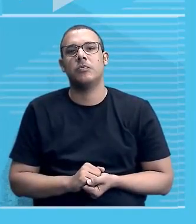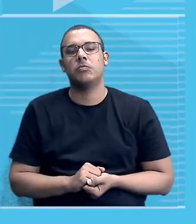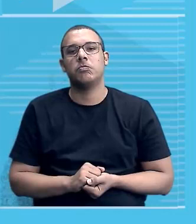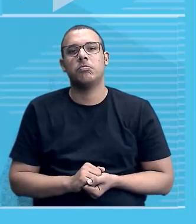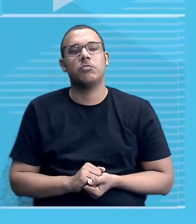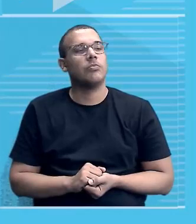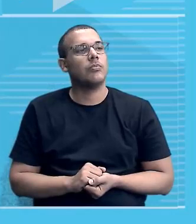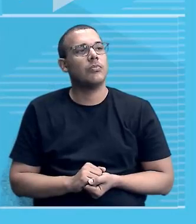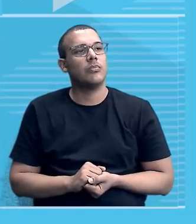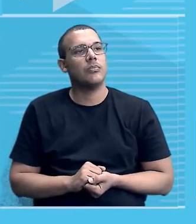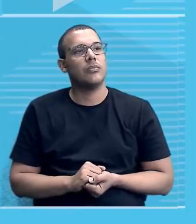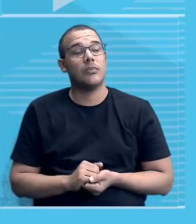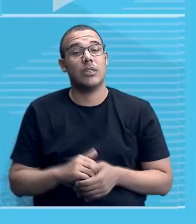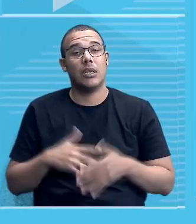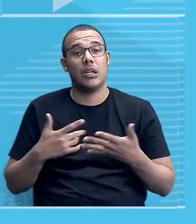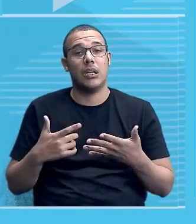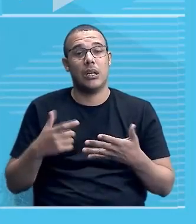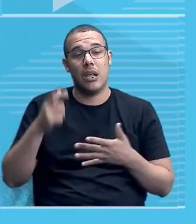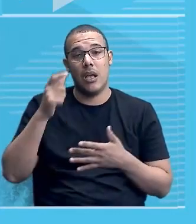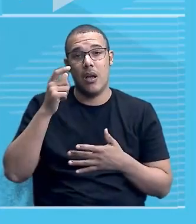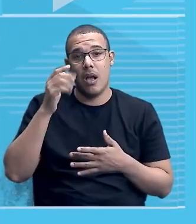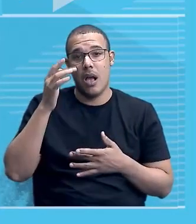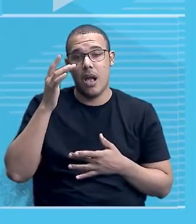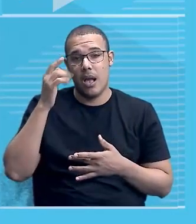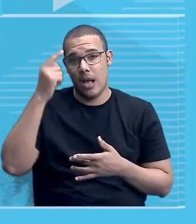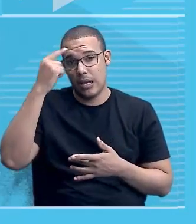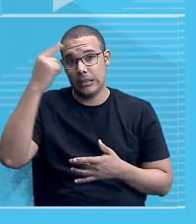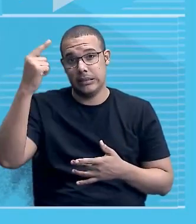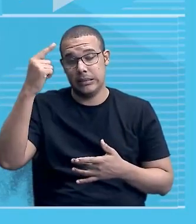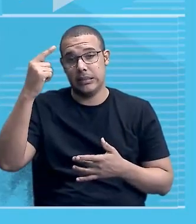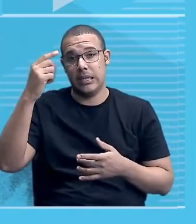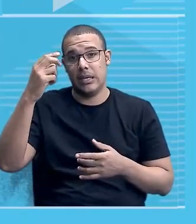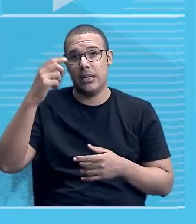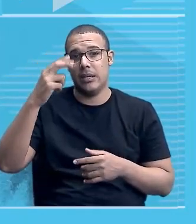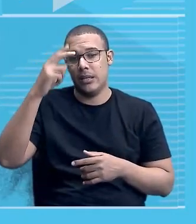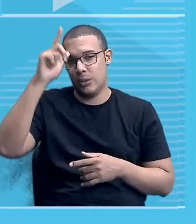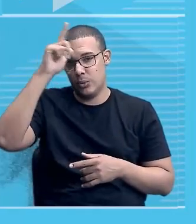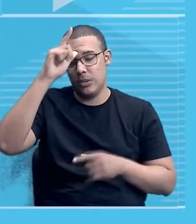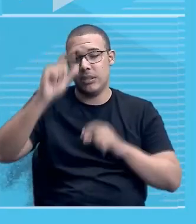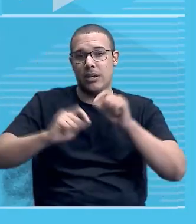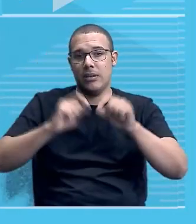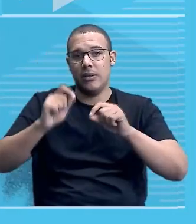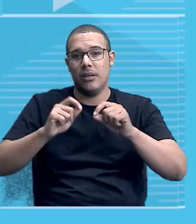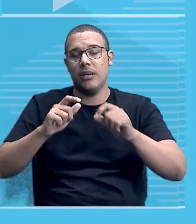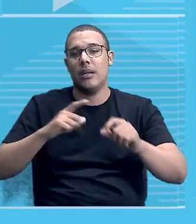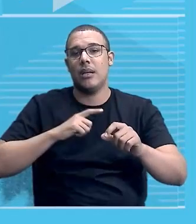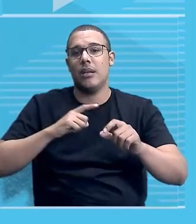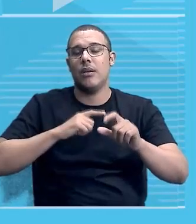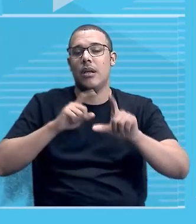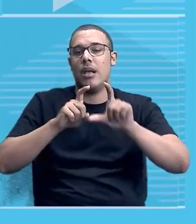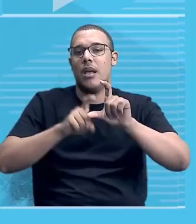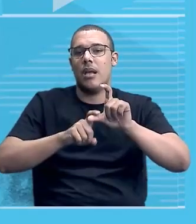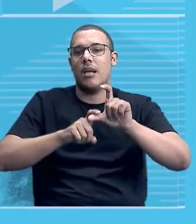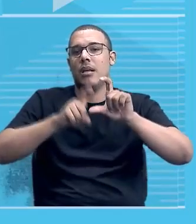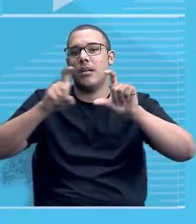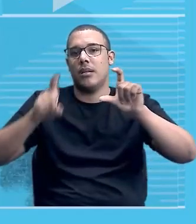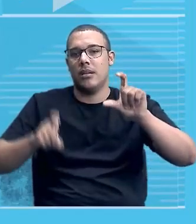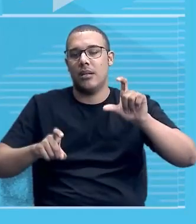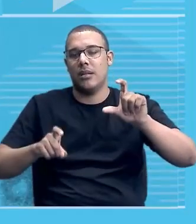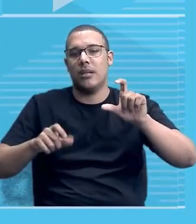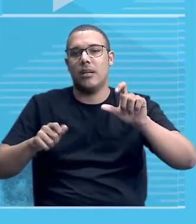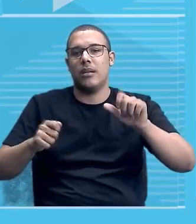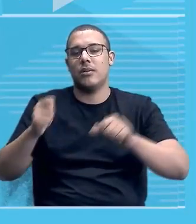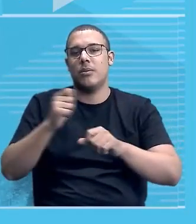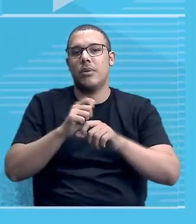Bom, a intenção de Rai Nilavioni era qual? Era garantir a independência e a soberania de